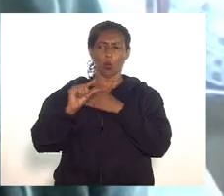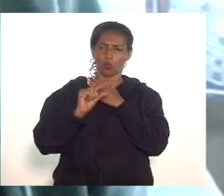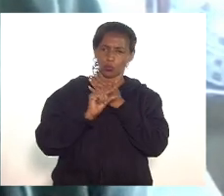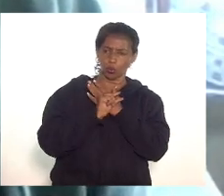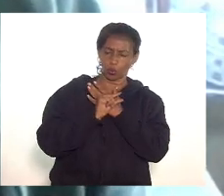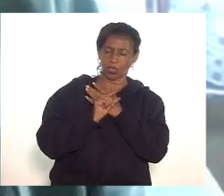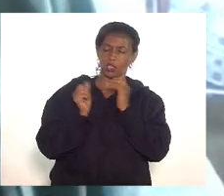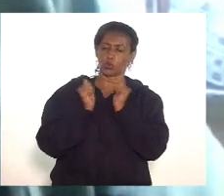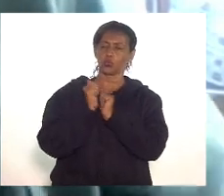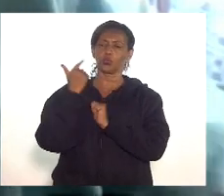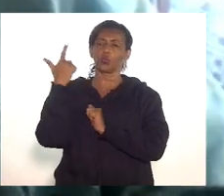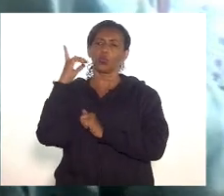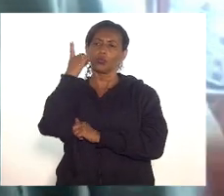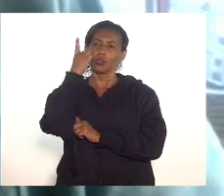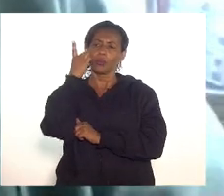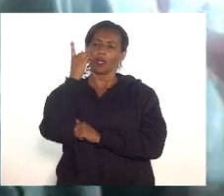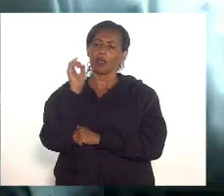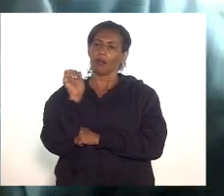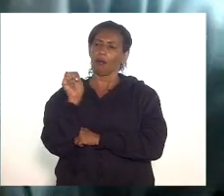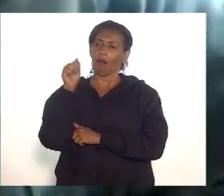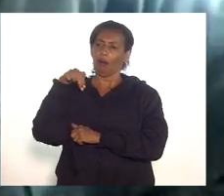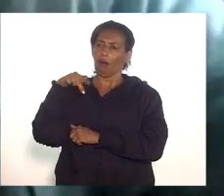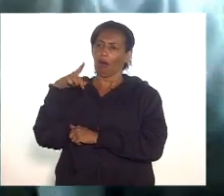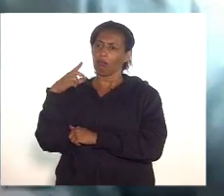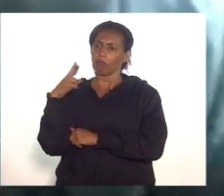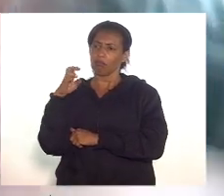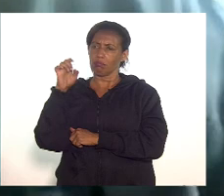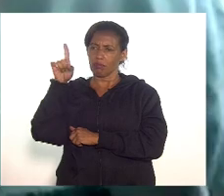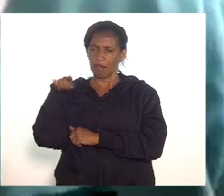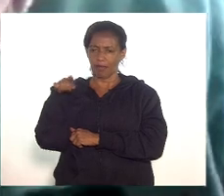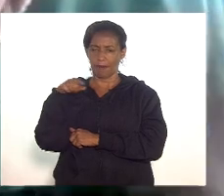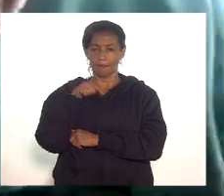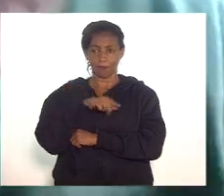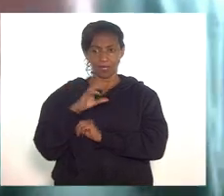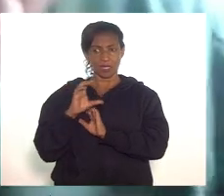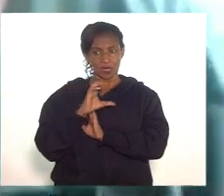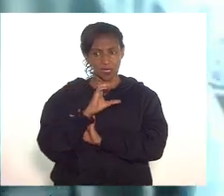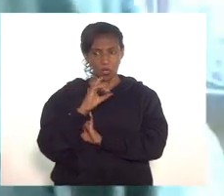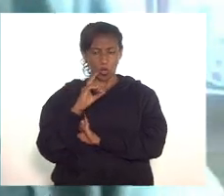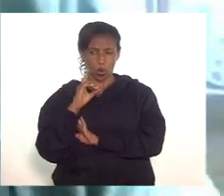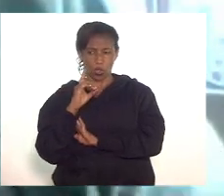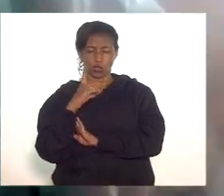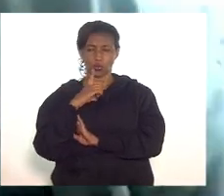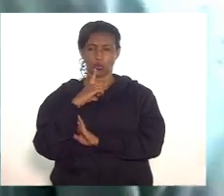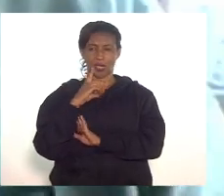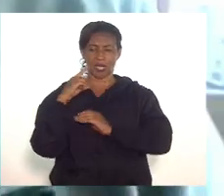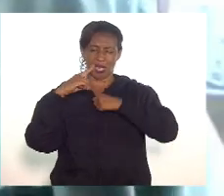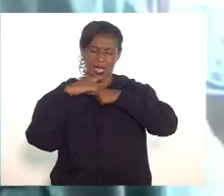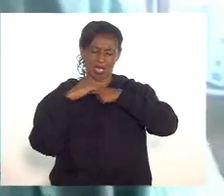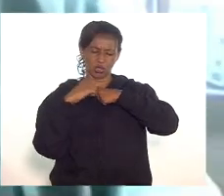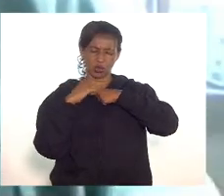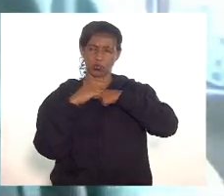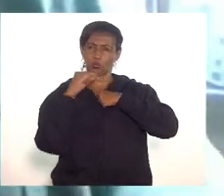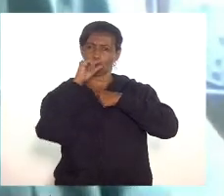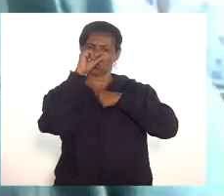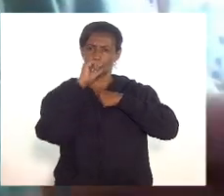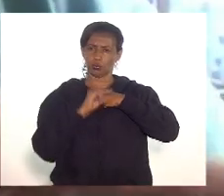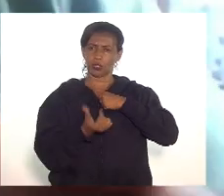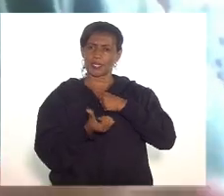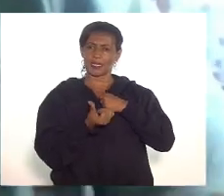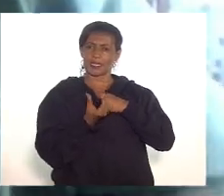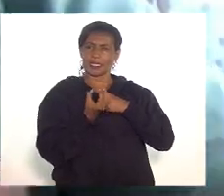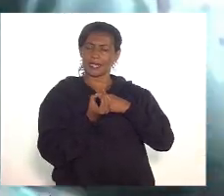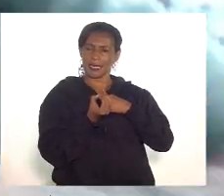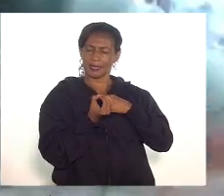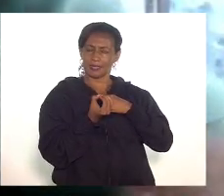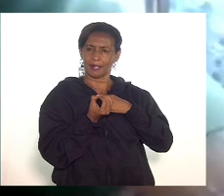André Lazzarone. esse Código, ele tem tipo 60 artigos e várias punições. Então,